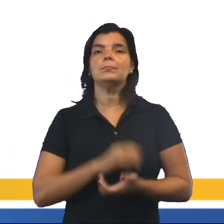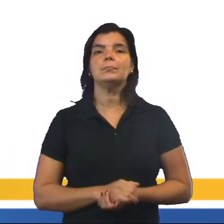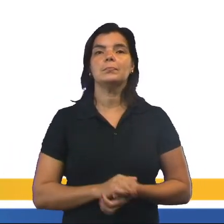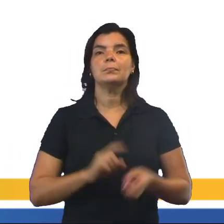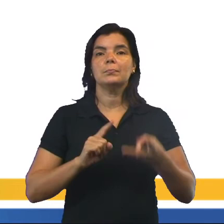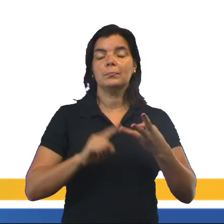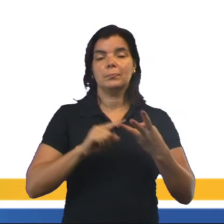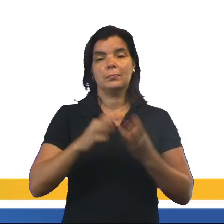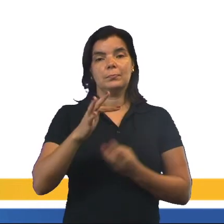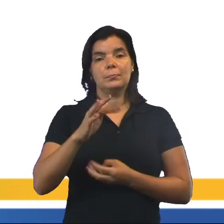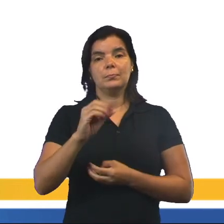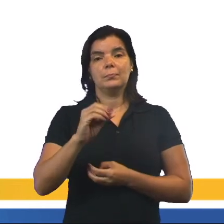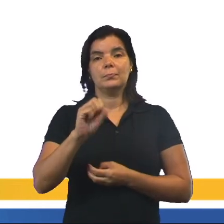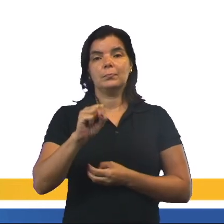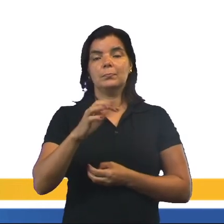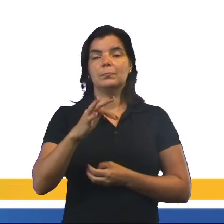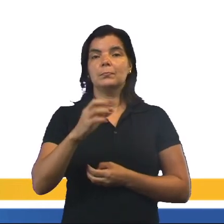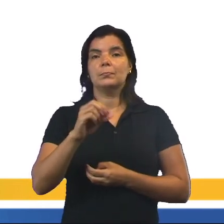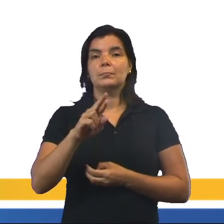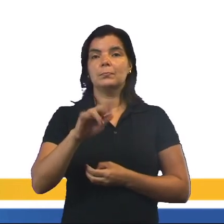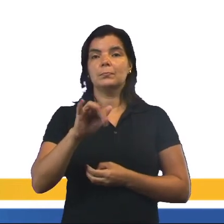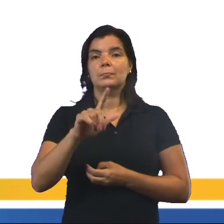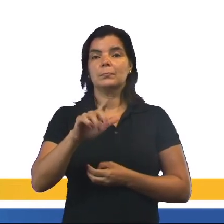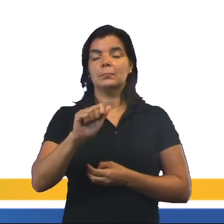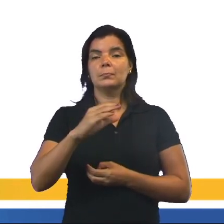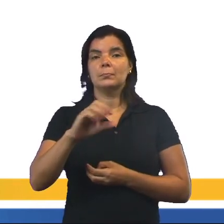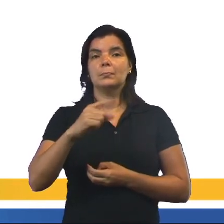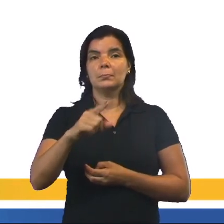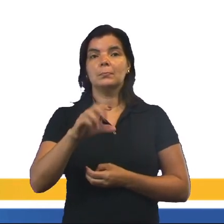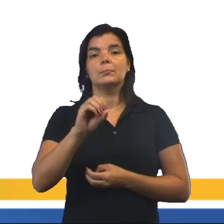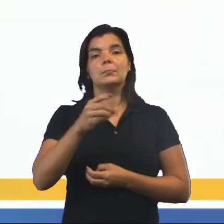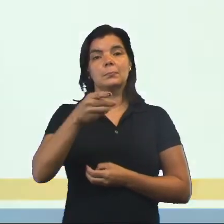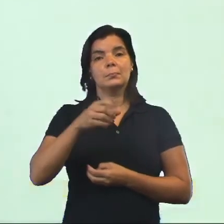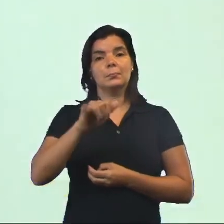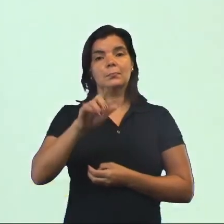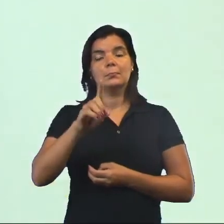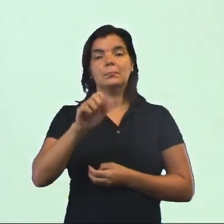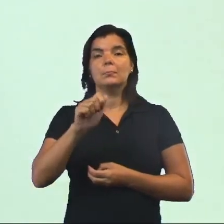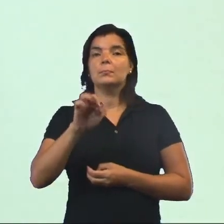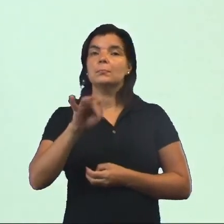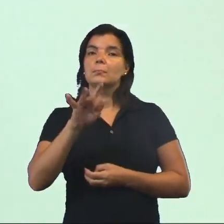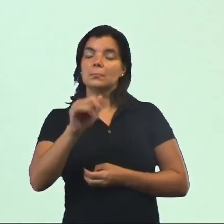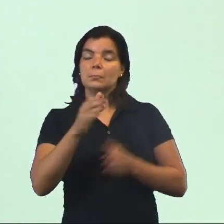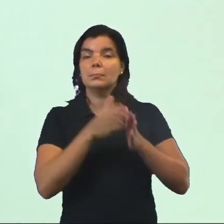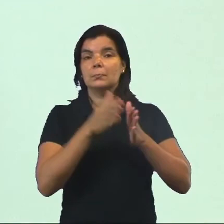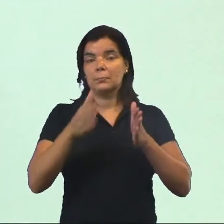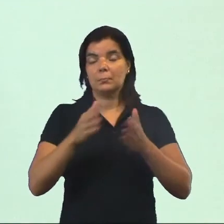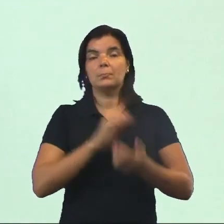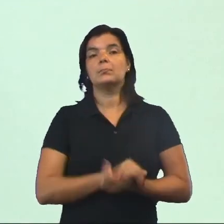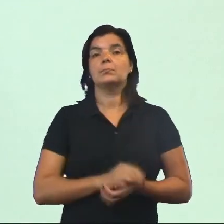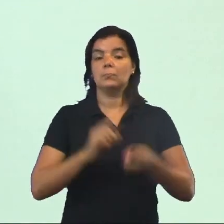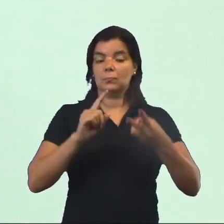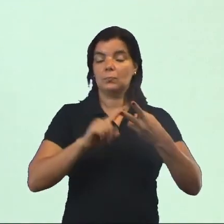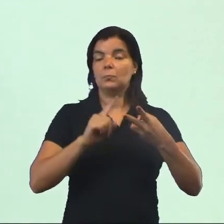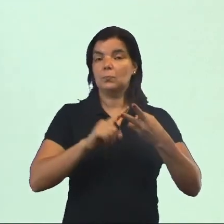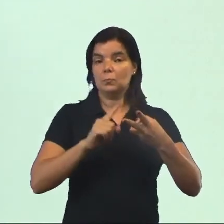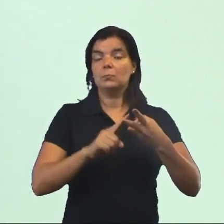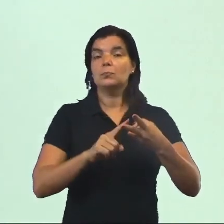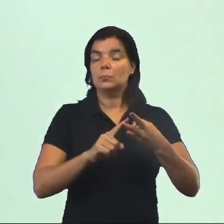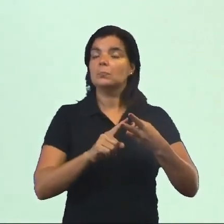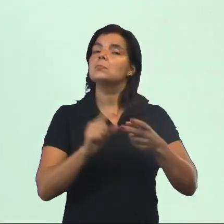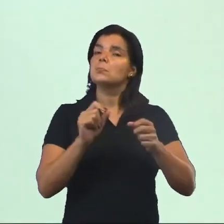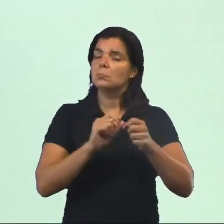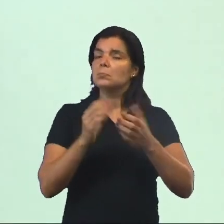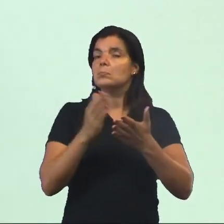né? É a etapa da fosforilação oxidativa, tá? A etapa do ciclo de Krebs produz